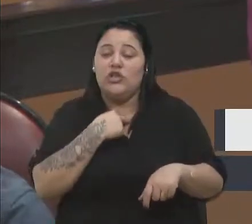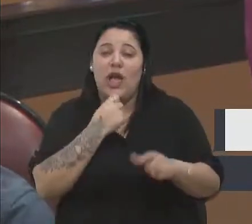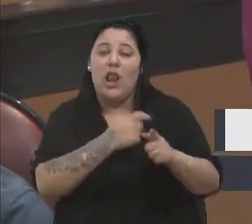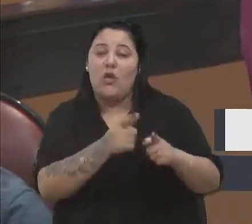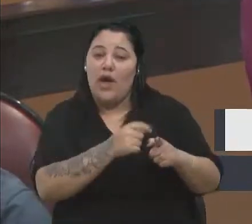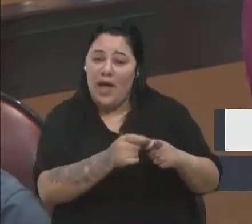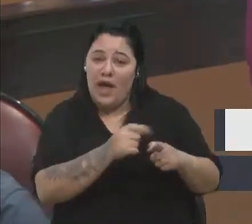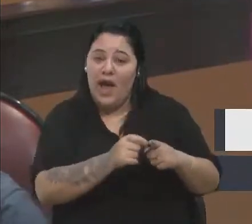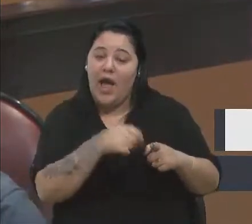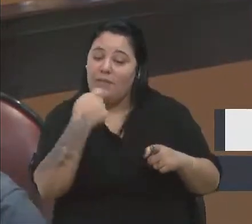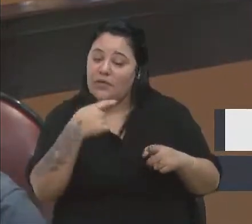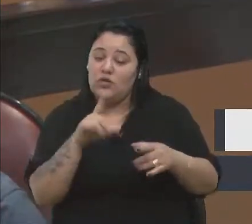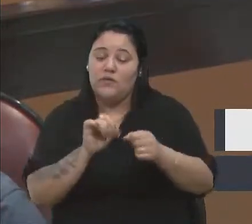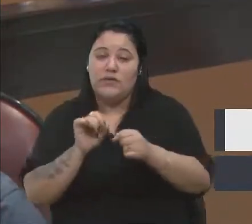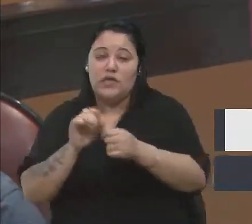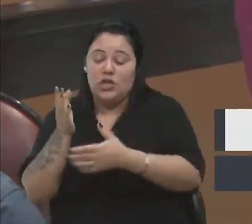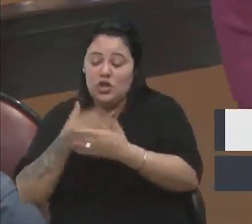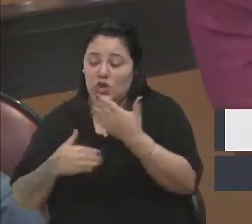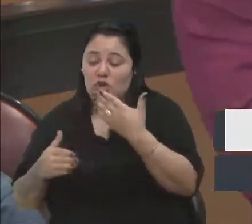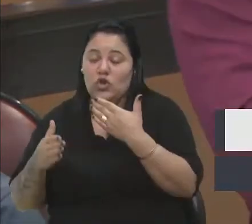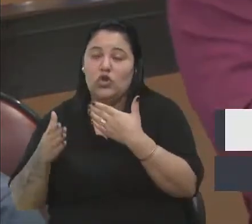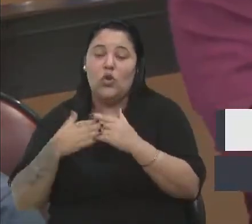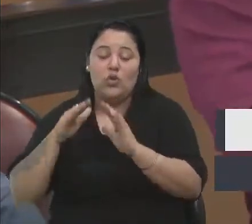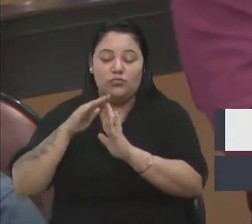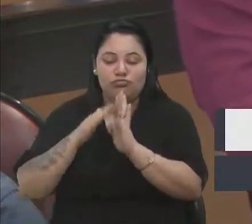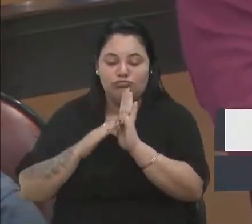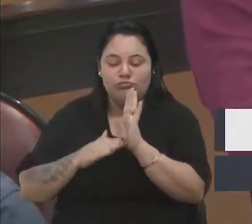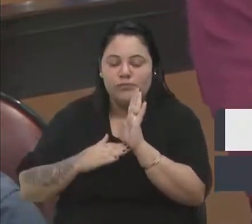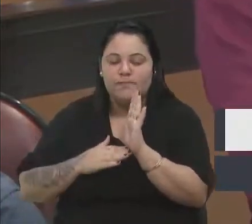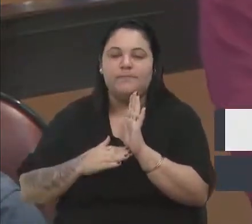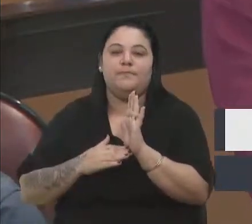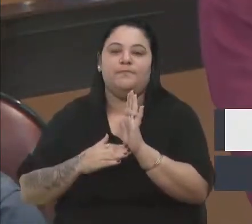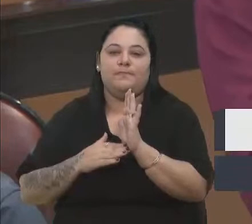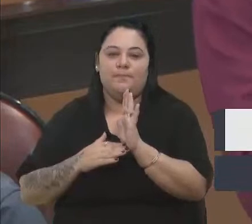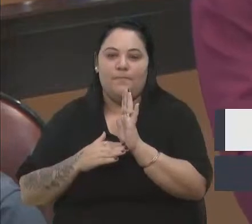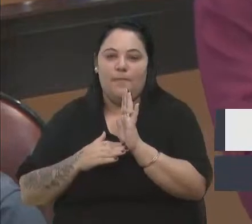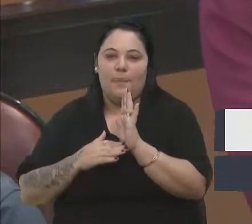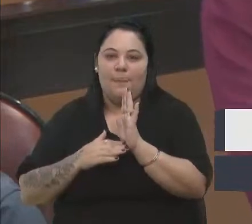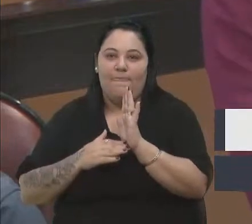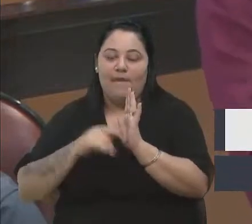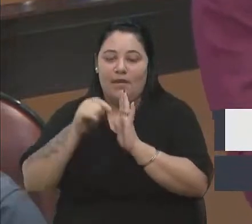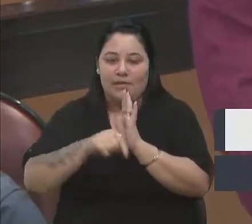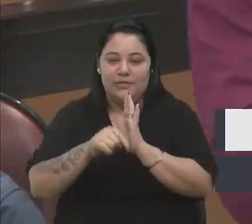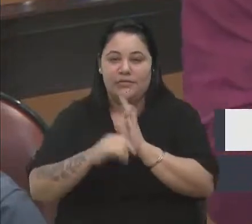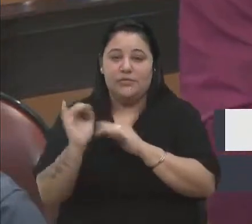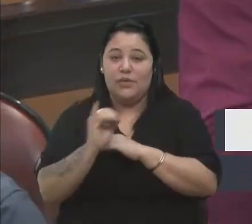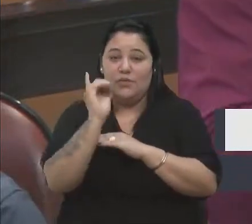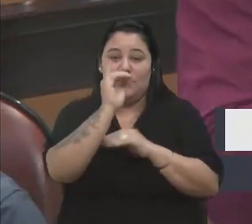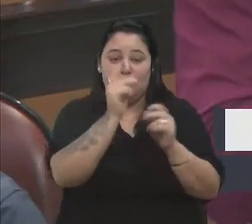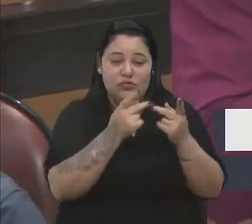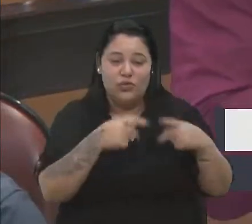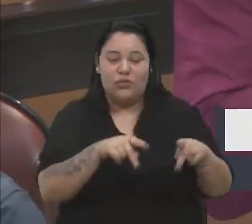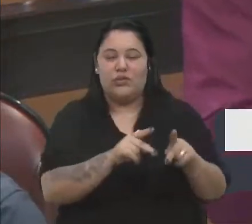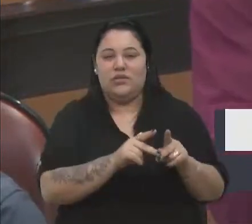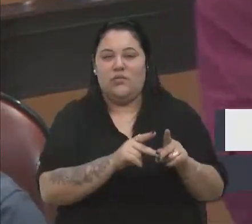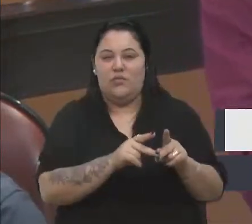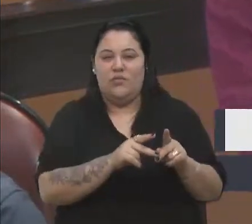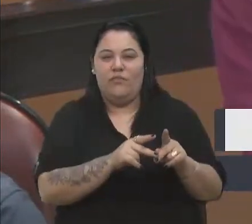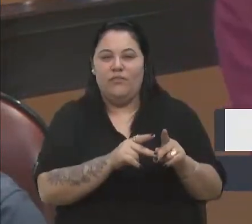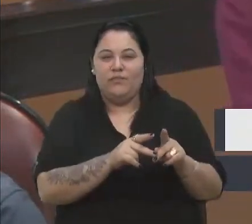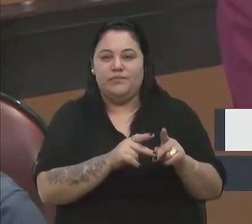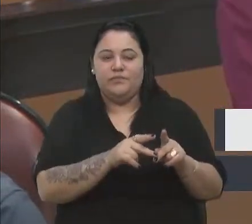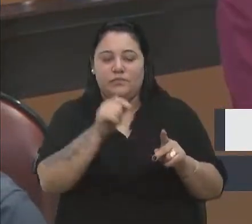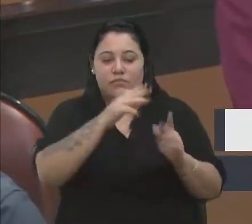Então teve que fazer todos esses passos. essa mais importante população, que este